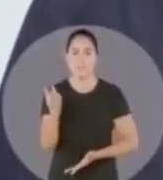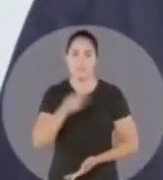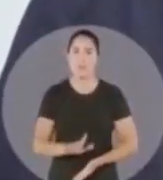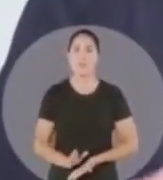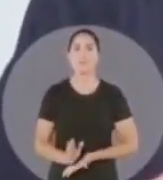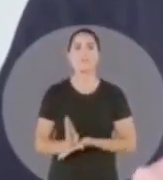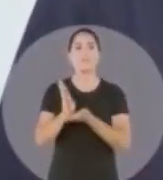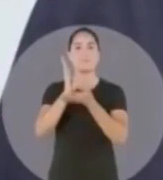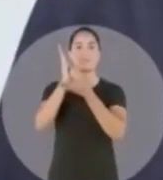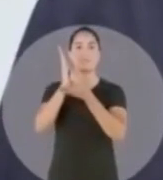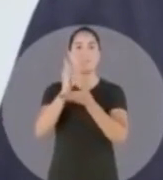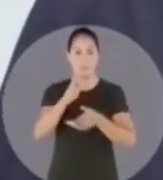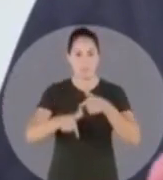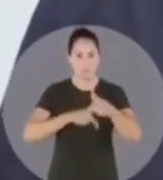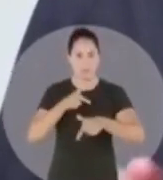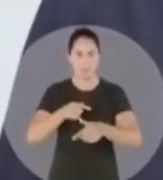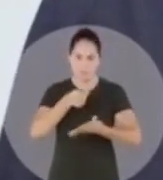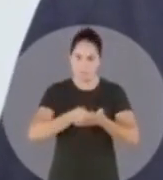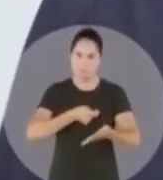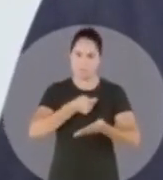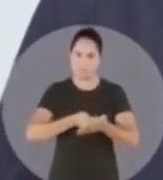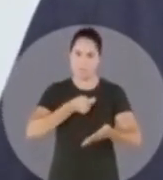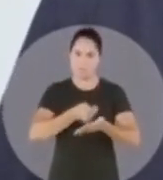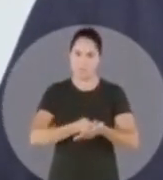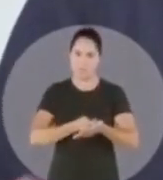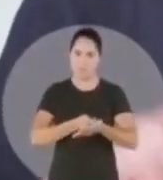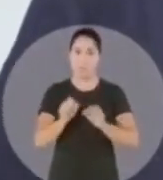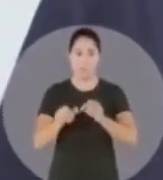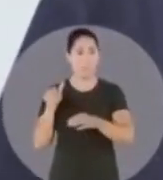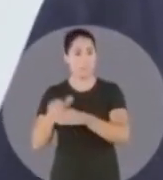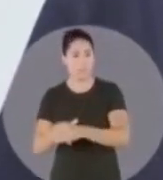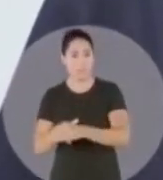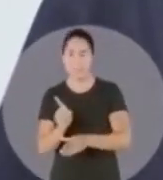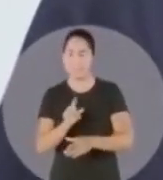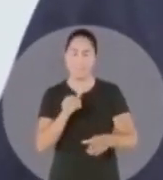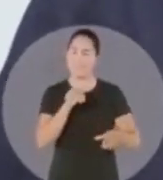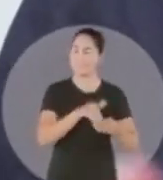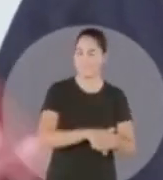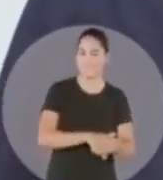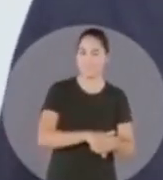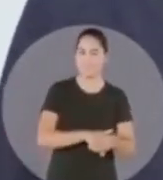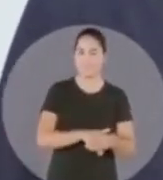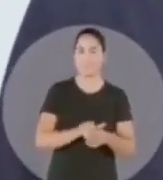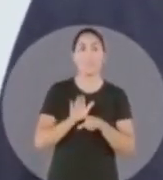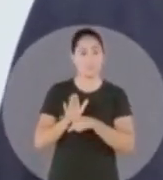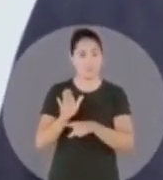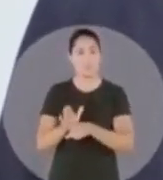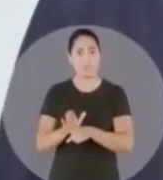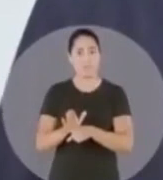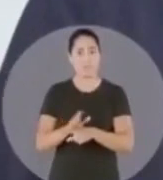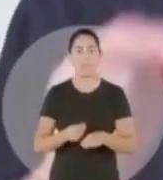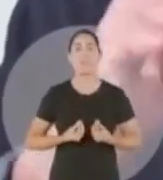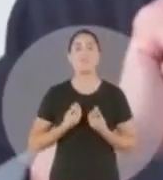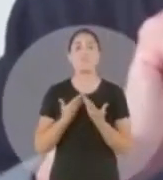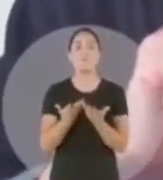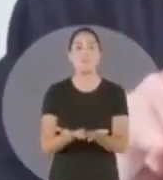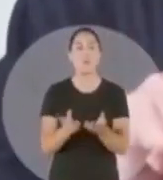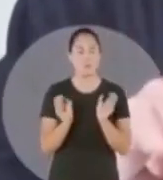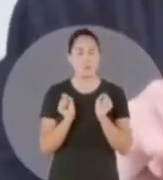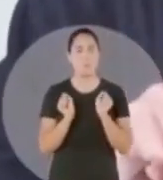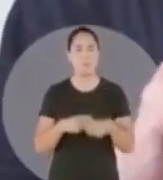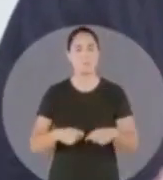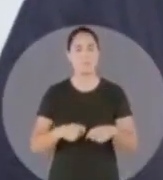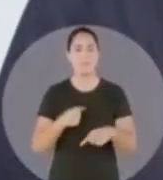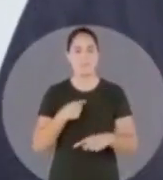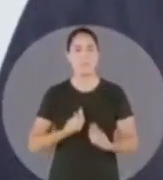garanto que vou trabalhar com a mesma dedicação para quem votar em mim e para quem não votar em mim. Ofereço